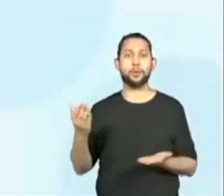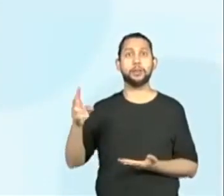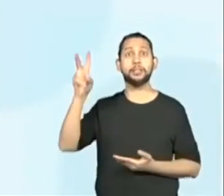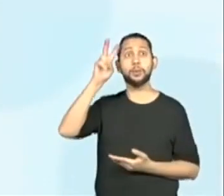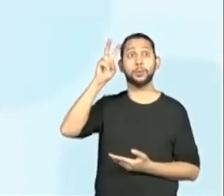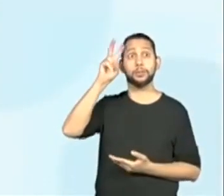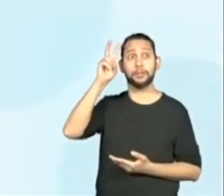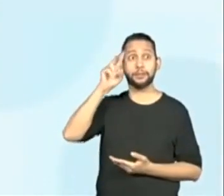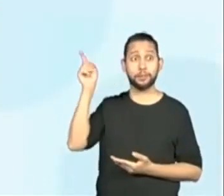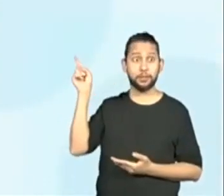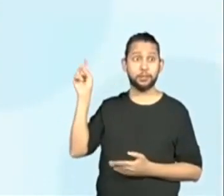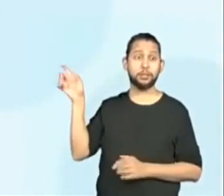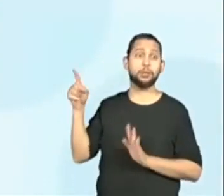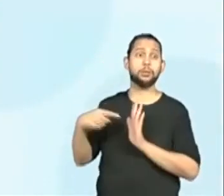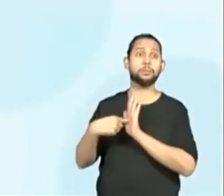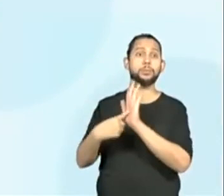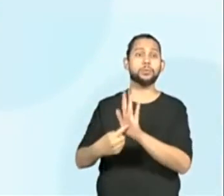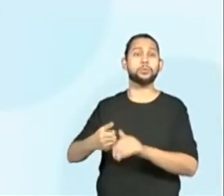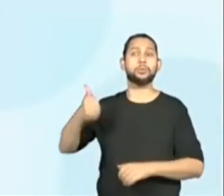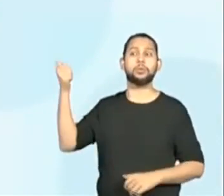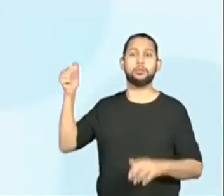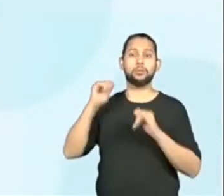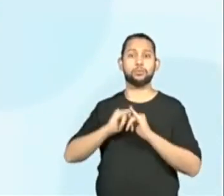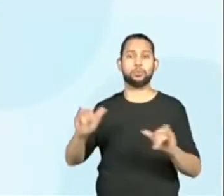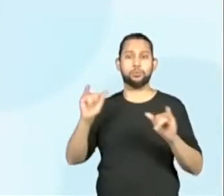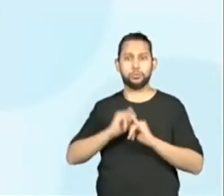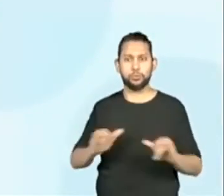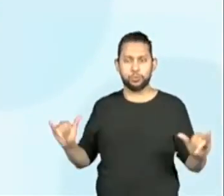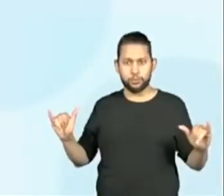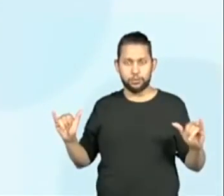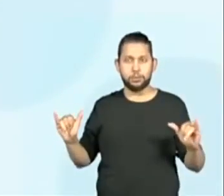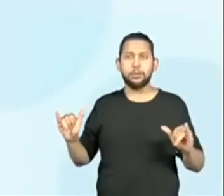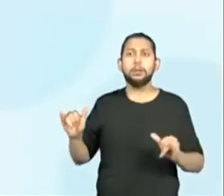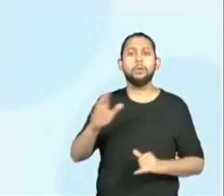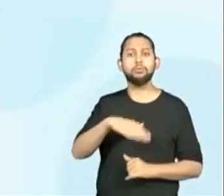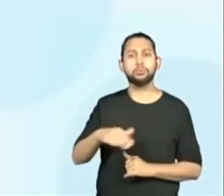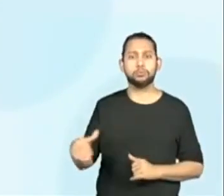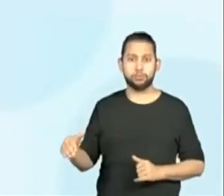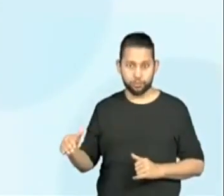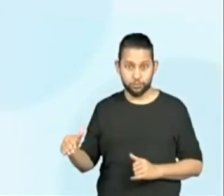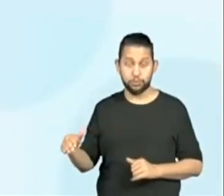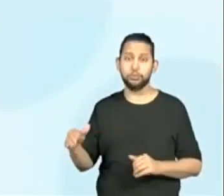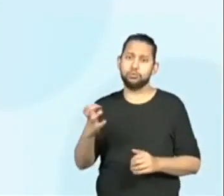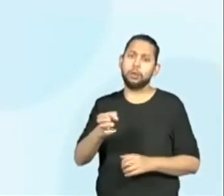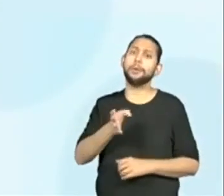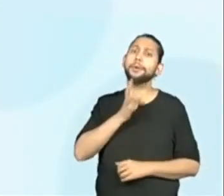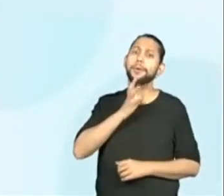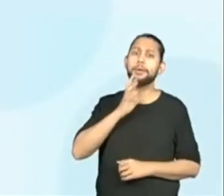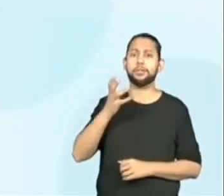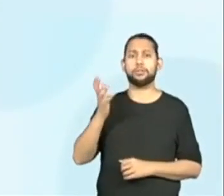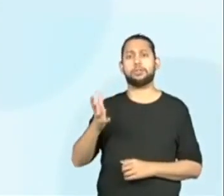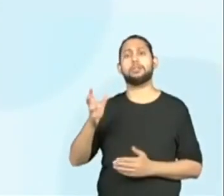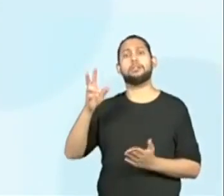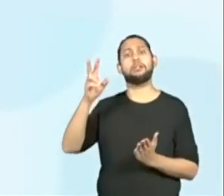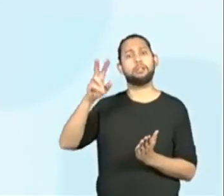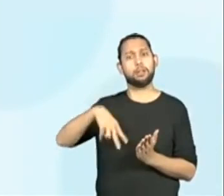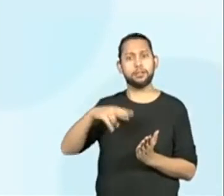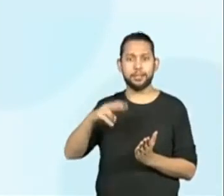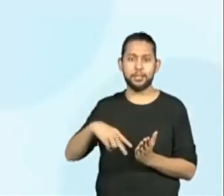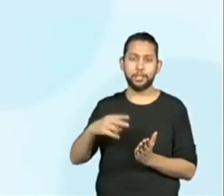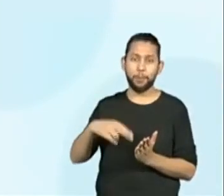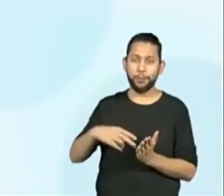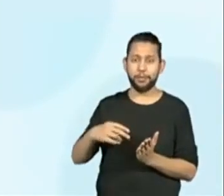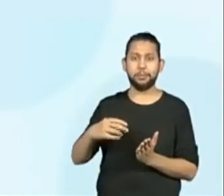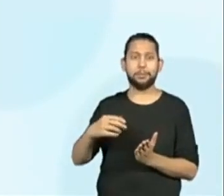trouxemos essa notícia aqui. Os alunos que estão ligadinhos viram, a gente realizou a leitura dela na íntegra.